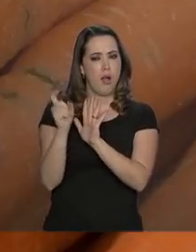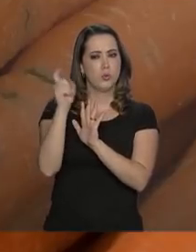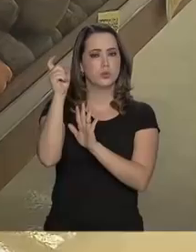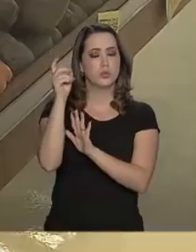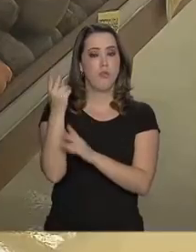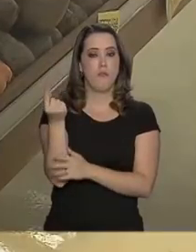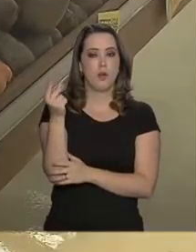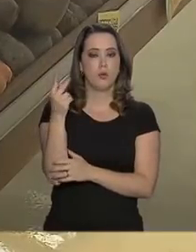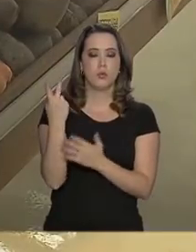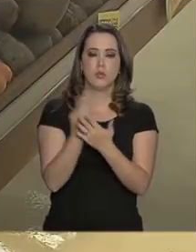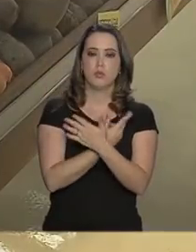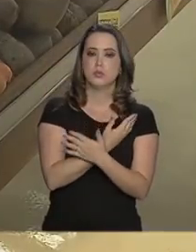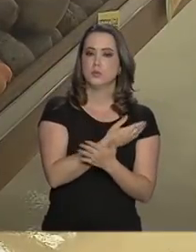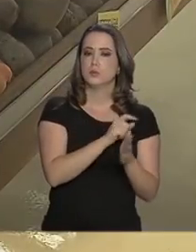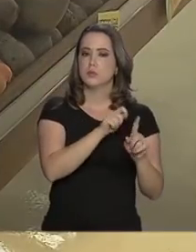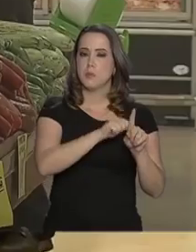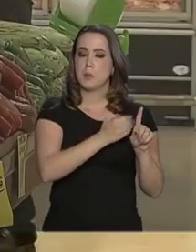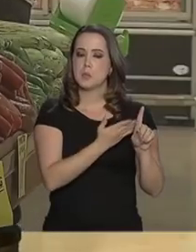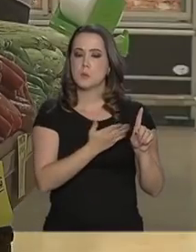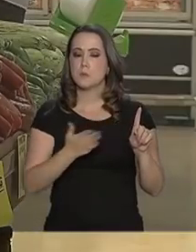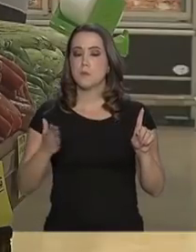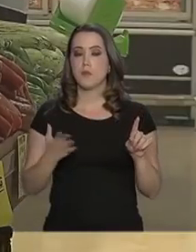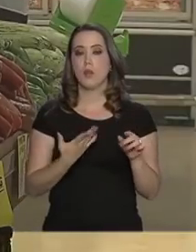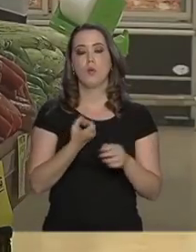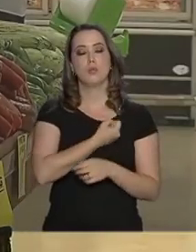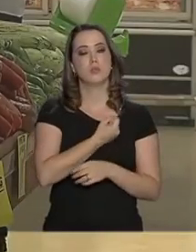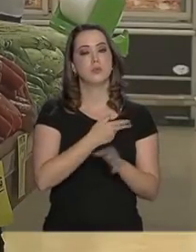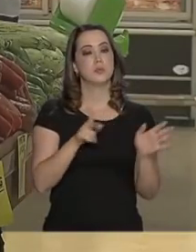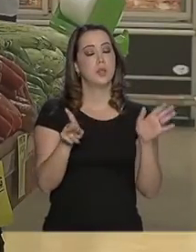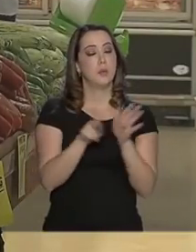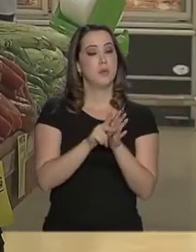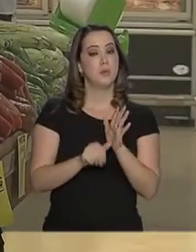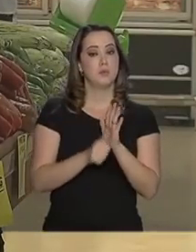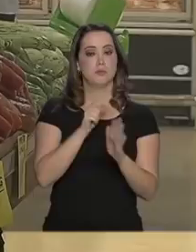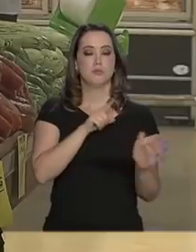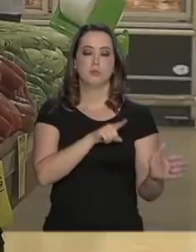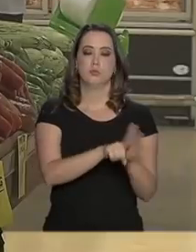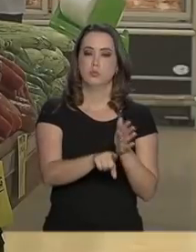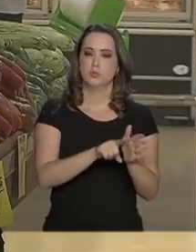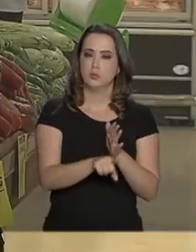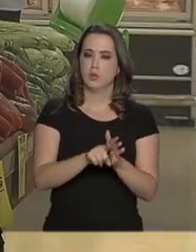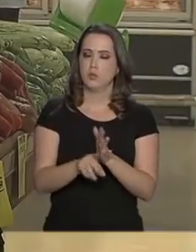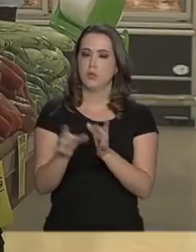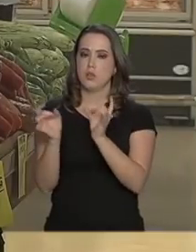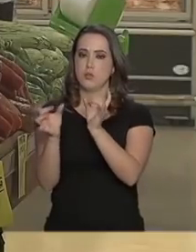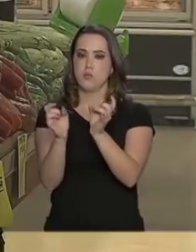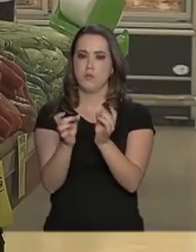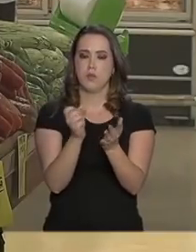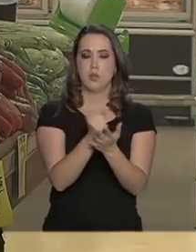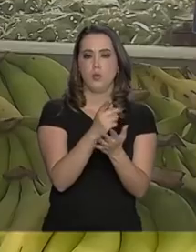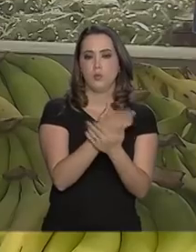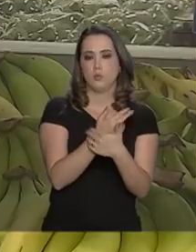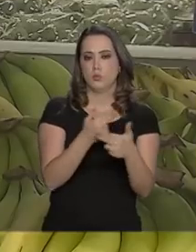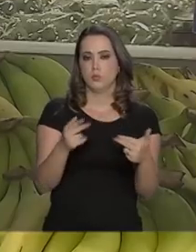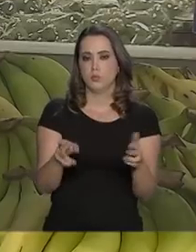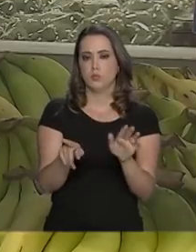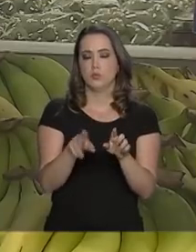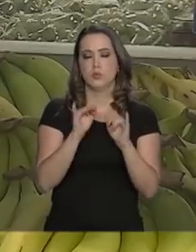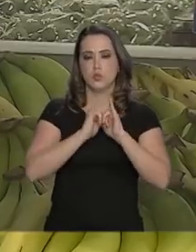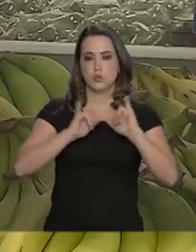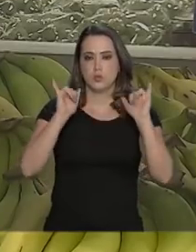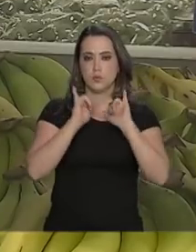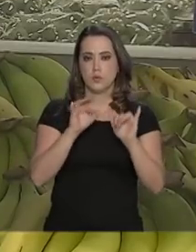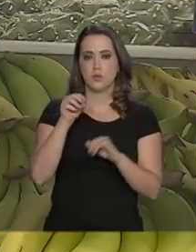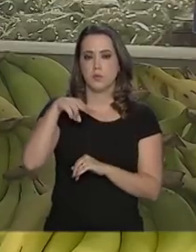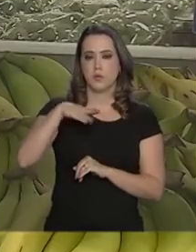preços ocorrida nos últimos meses. Os números fazem parte do primeiro boletim do ano de comercialização de hortigrangeiros, divulgado pela